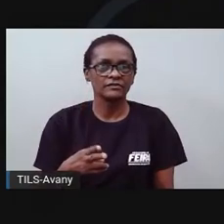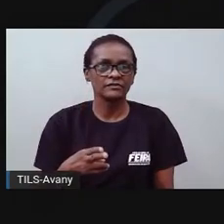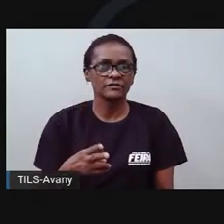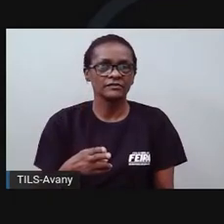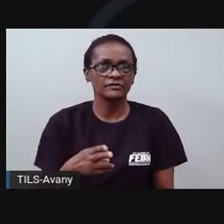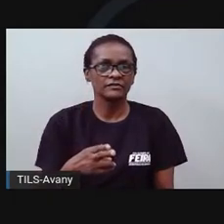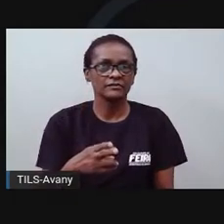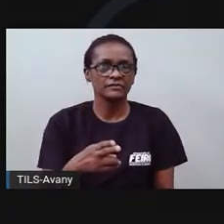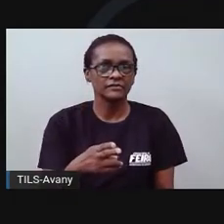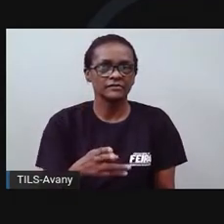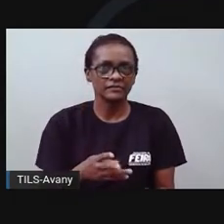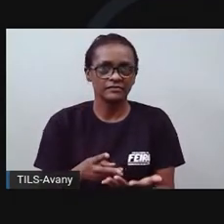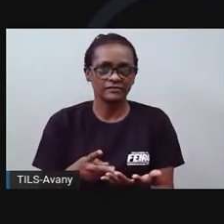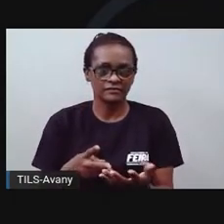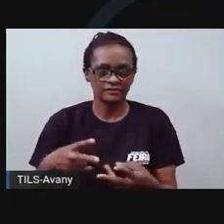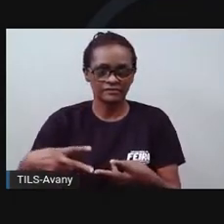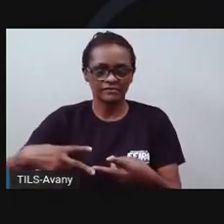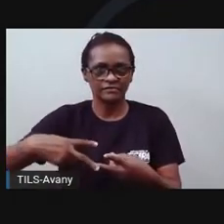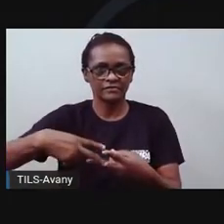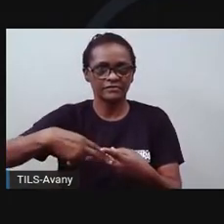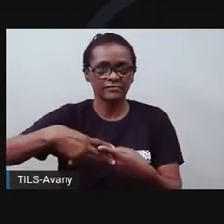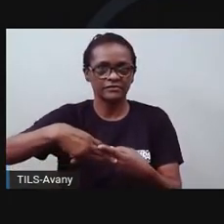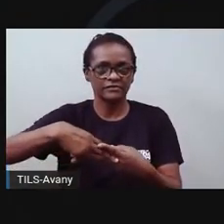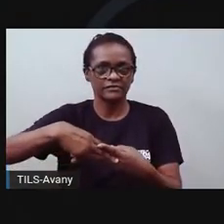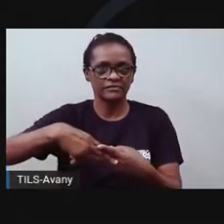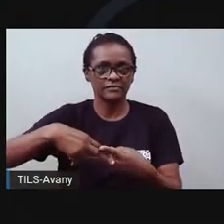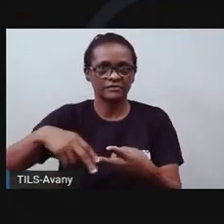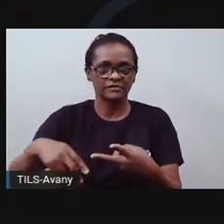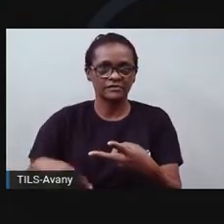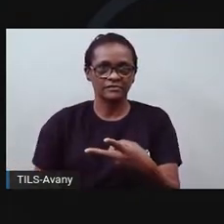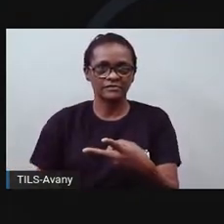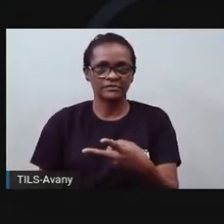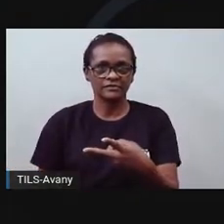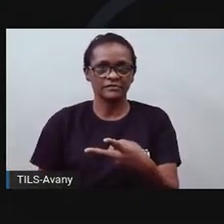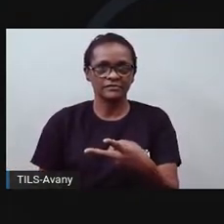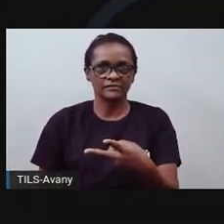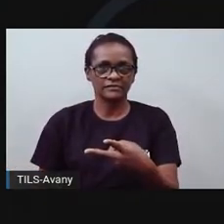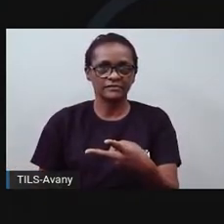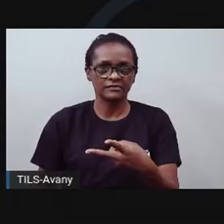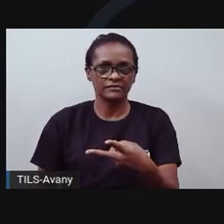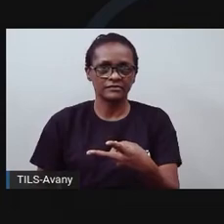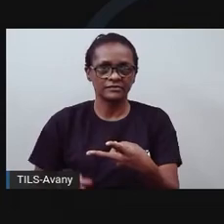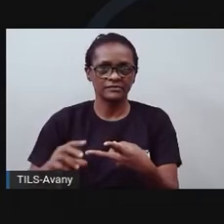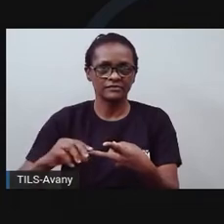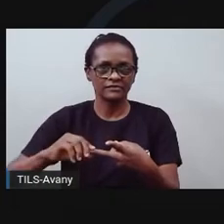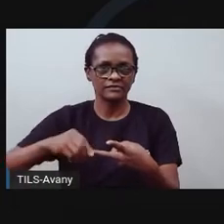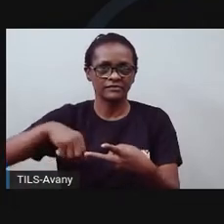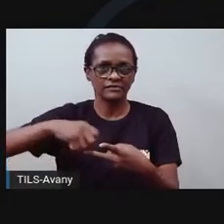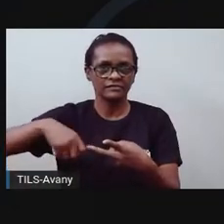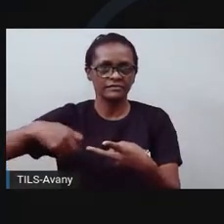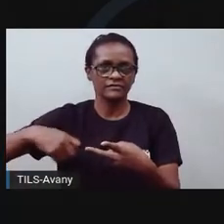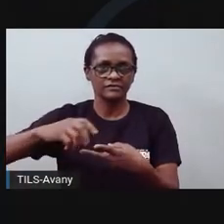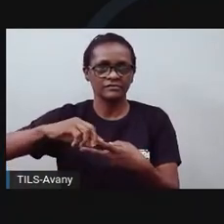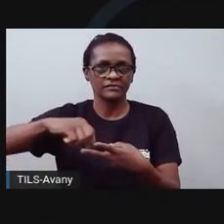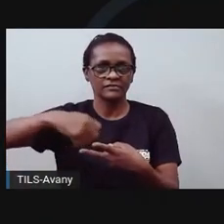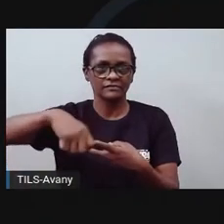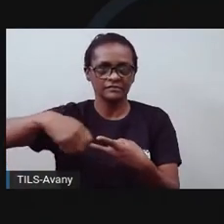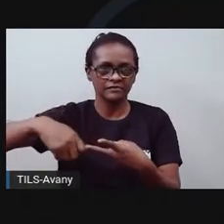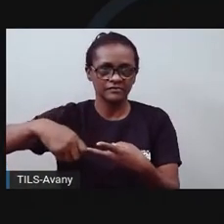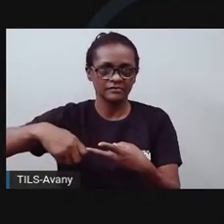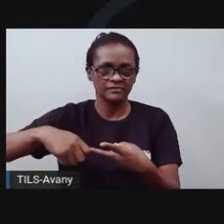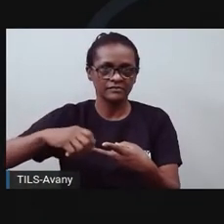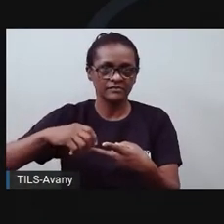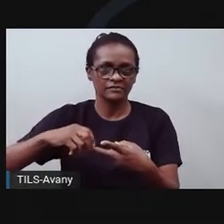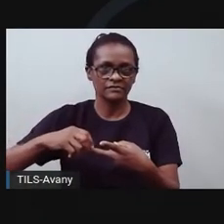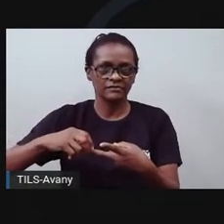dele, deixando uma parte inteira e duas separadas. Vamos dar um nó em cada uma das pontas, um para a